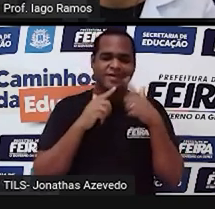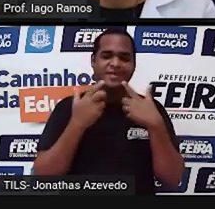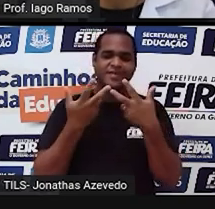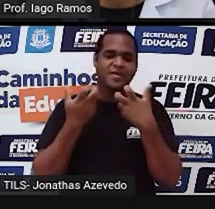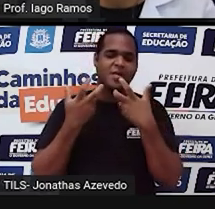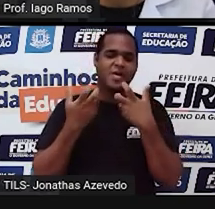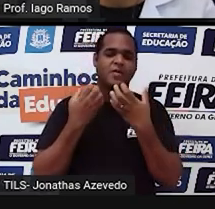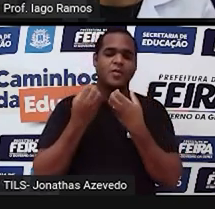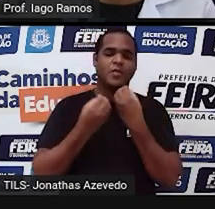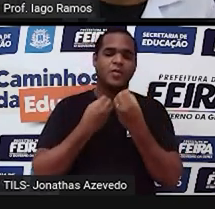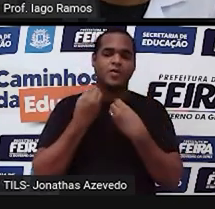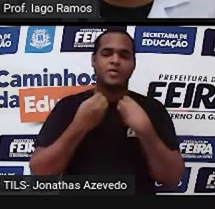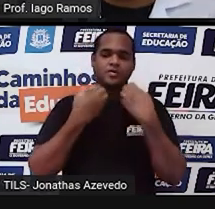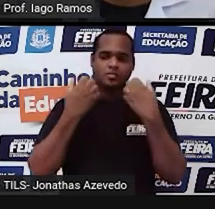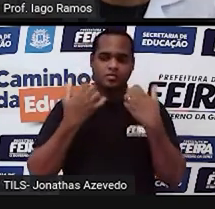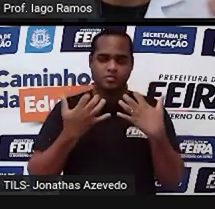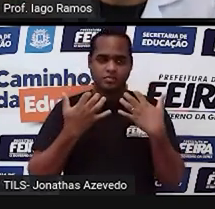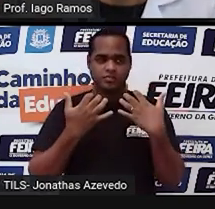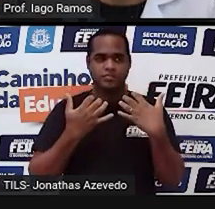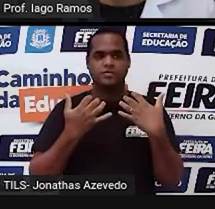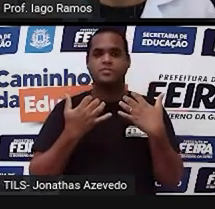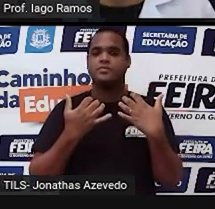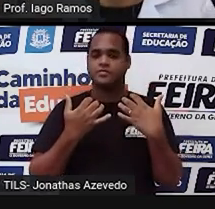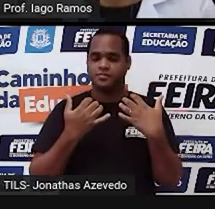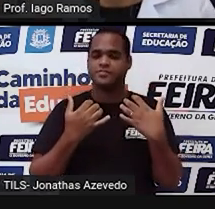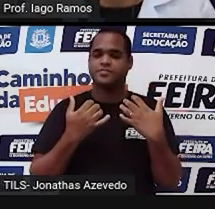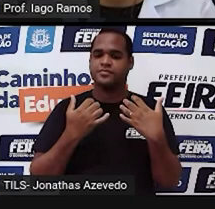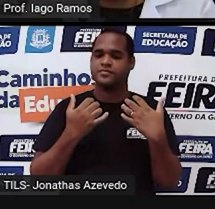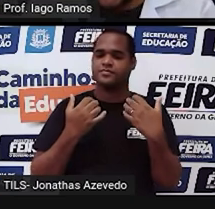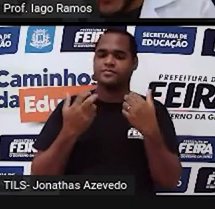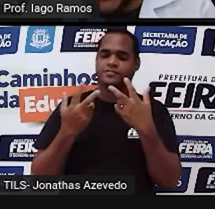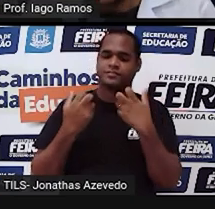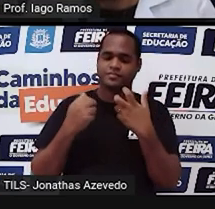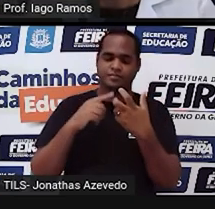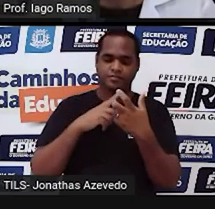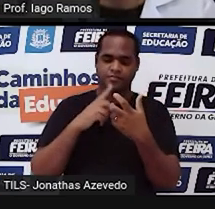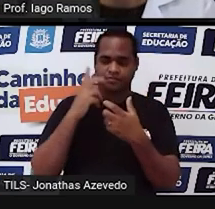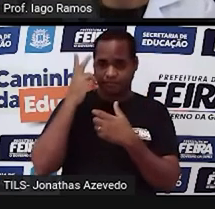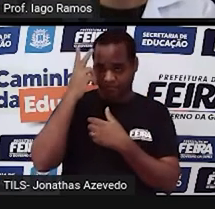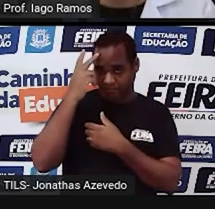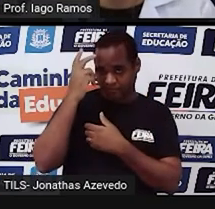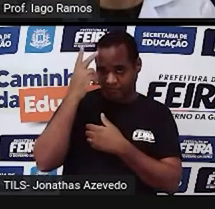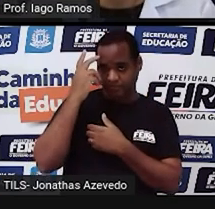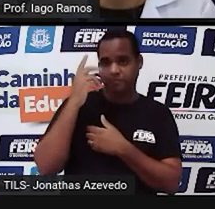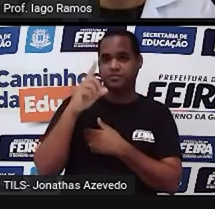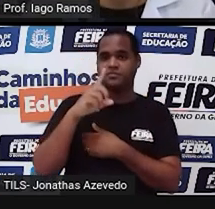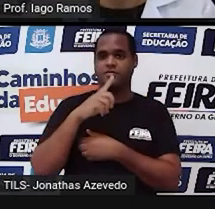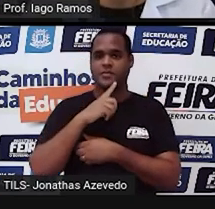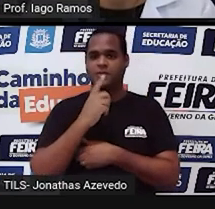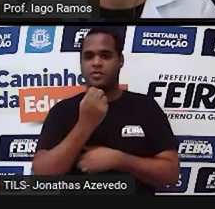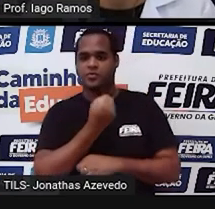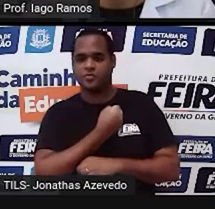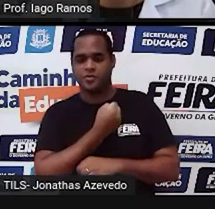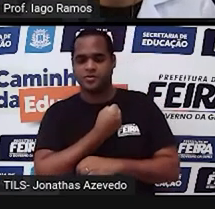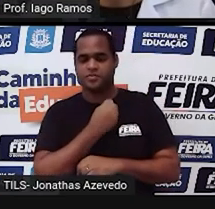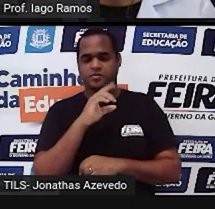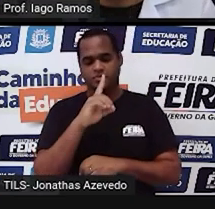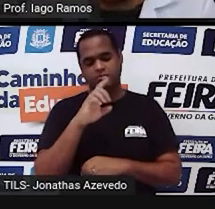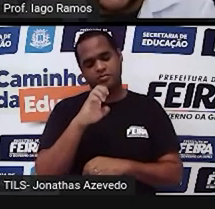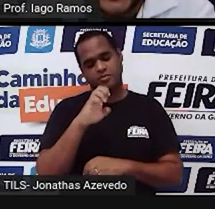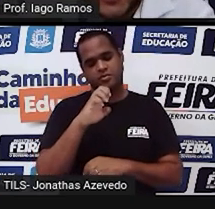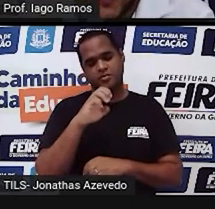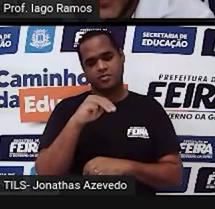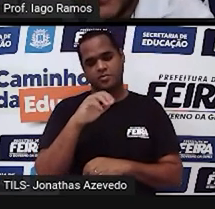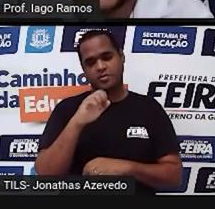entre a diferença que tem entre números naturais e números decimais. Então